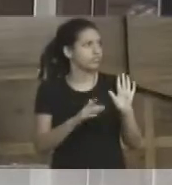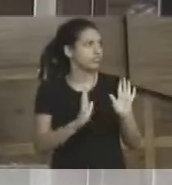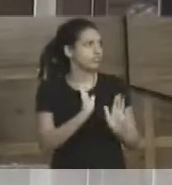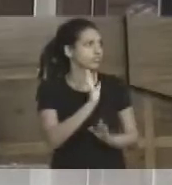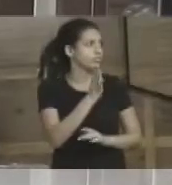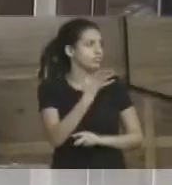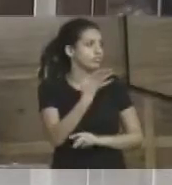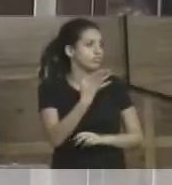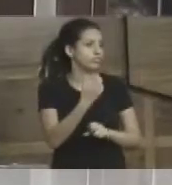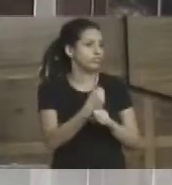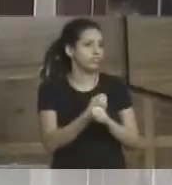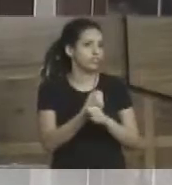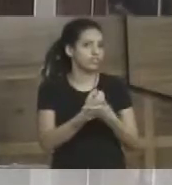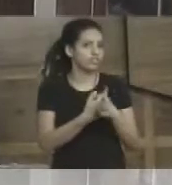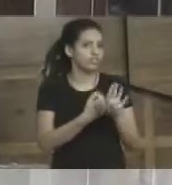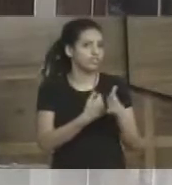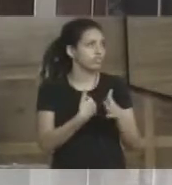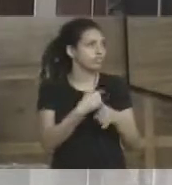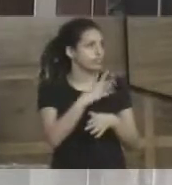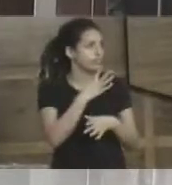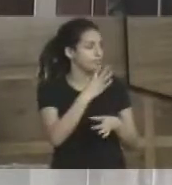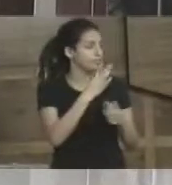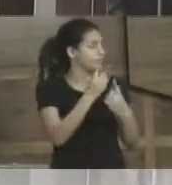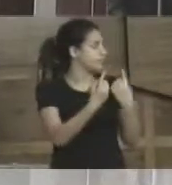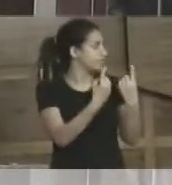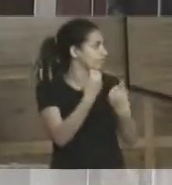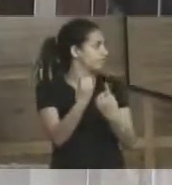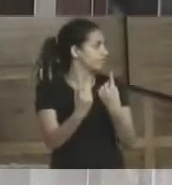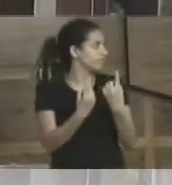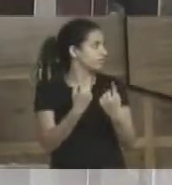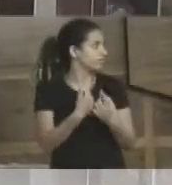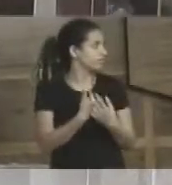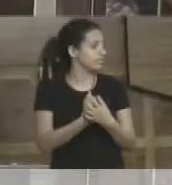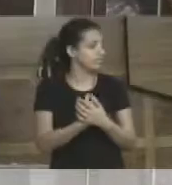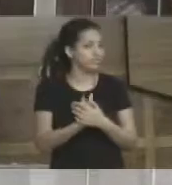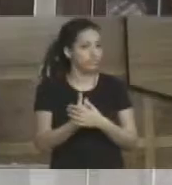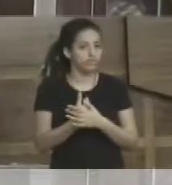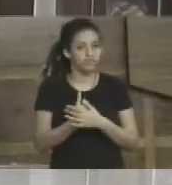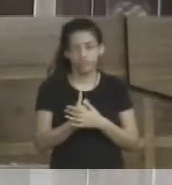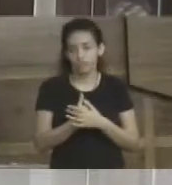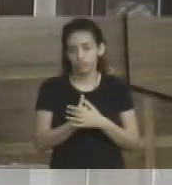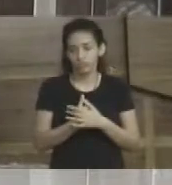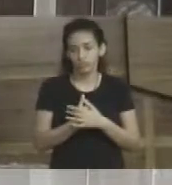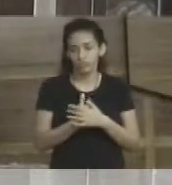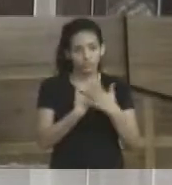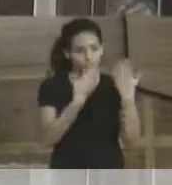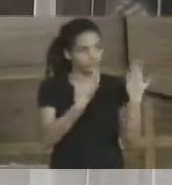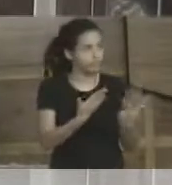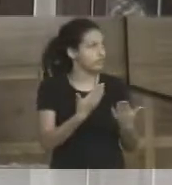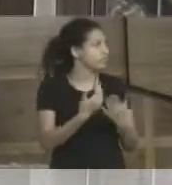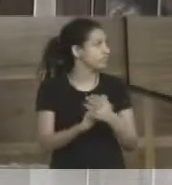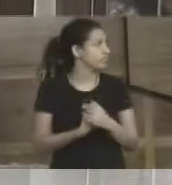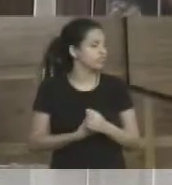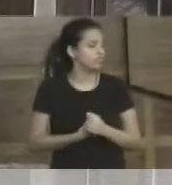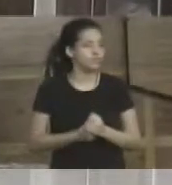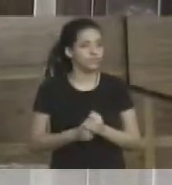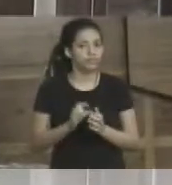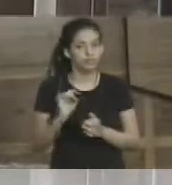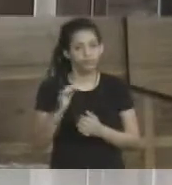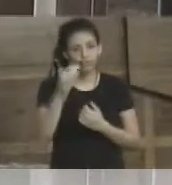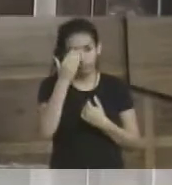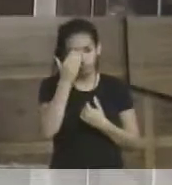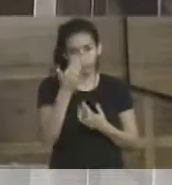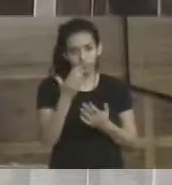tem quatro anos e um pouquinho, então, eu conheço cada uma delas, então, eu presto minha homenagem, minha sincera homenagem a elas, são essas minhas palavras,